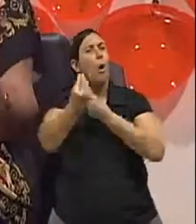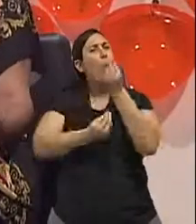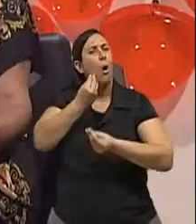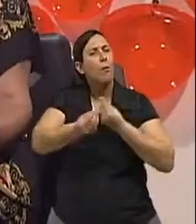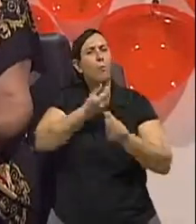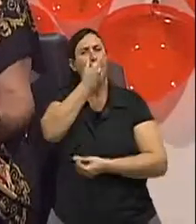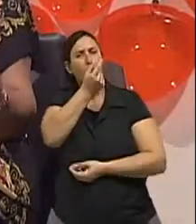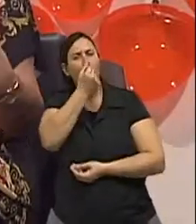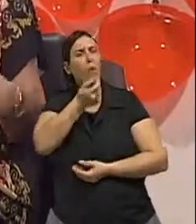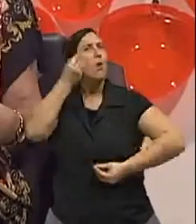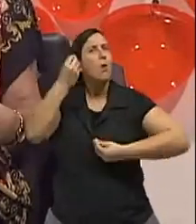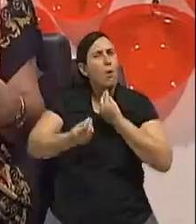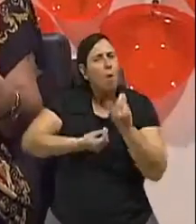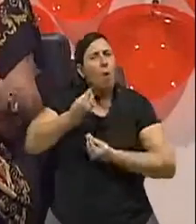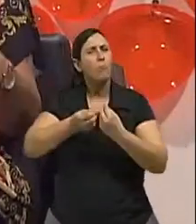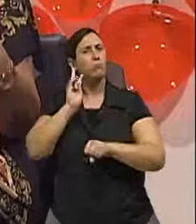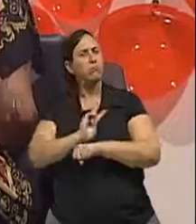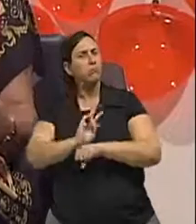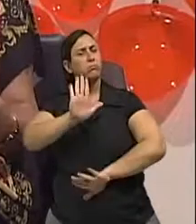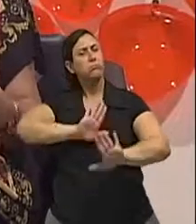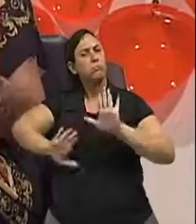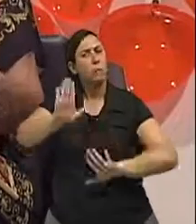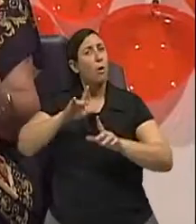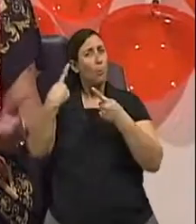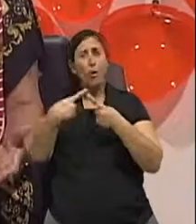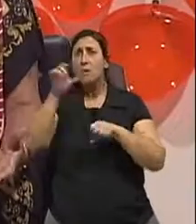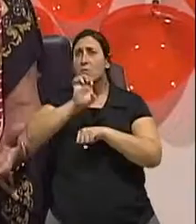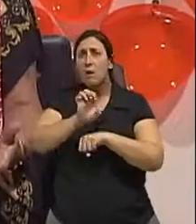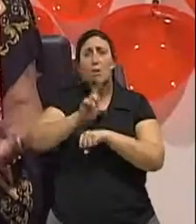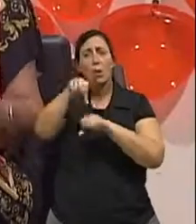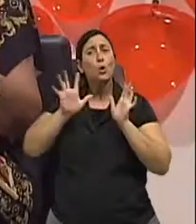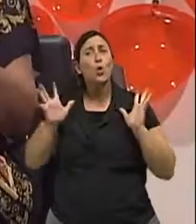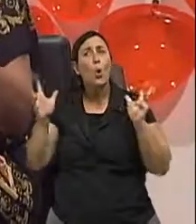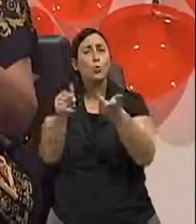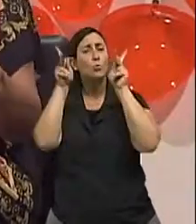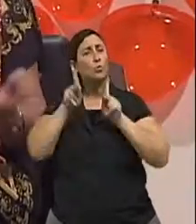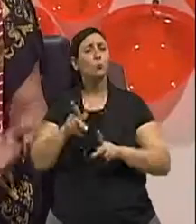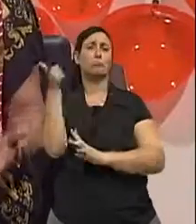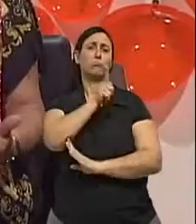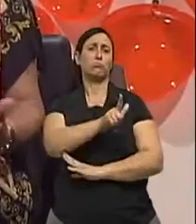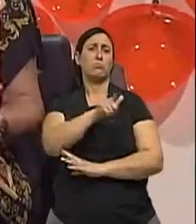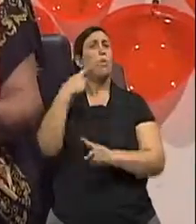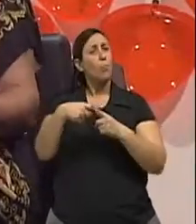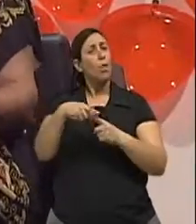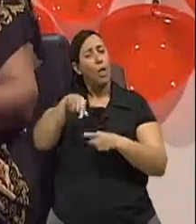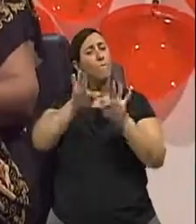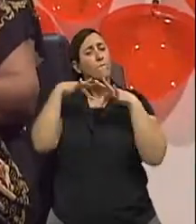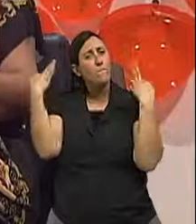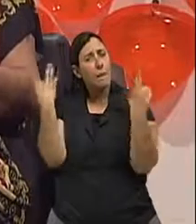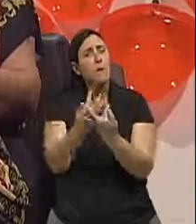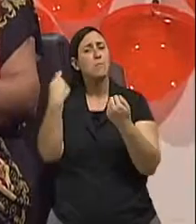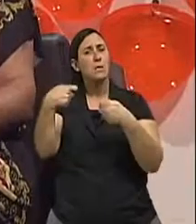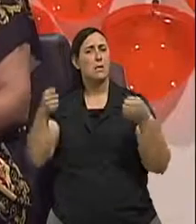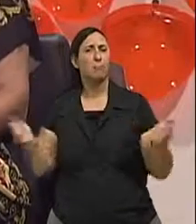está incentivando para que se imunizem, para que o Estado ganhe, para que toda a população ganhe, para que a sua família também seja beneficiada.